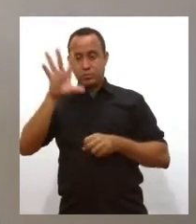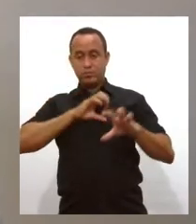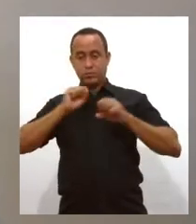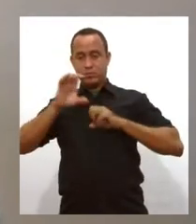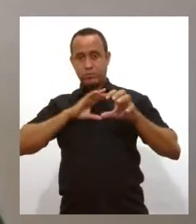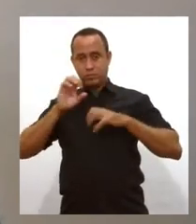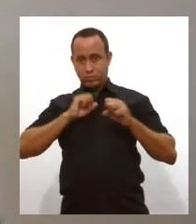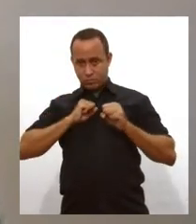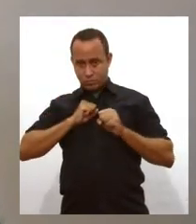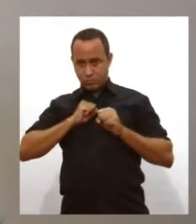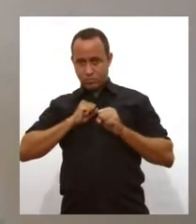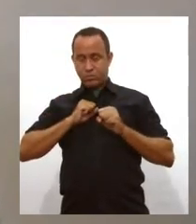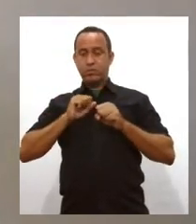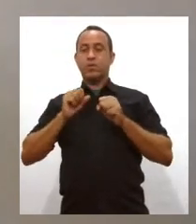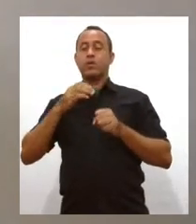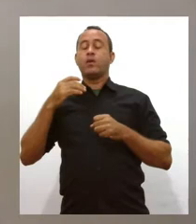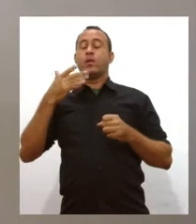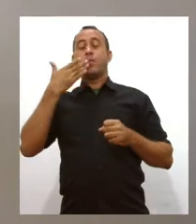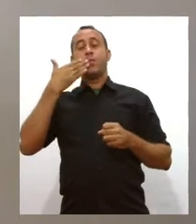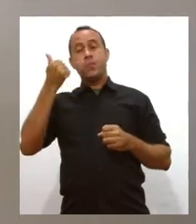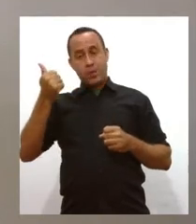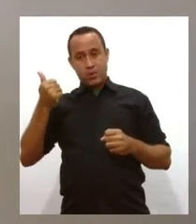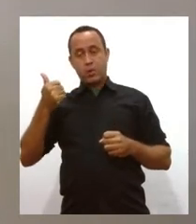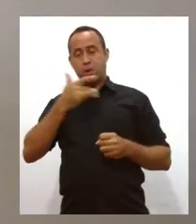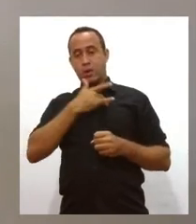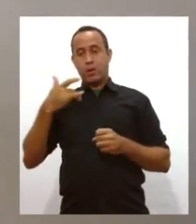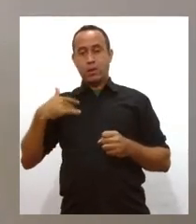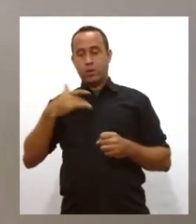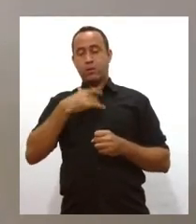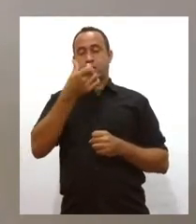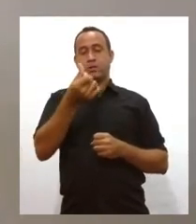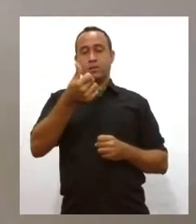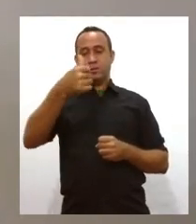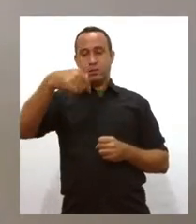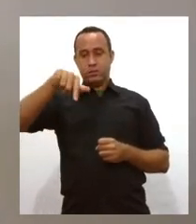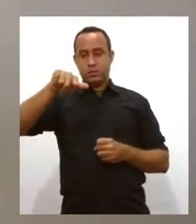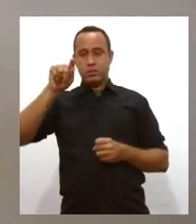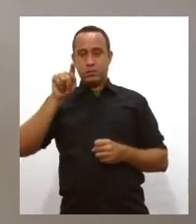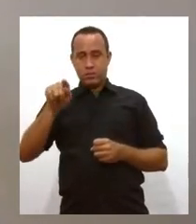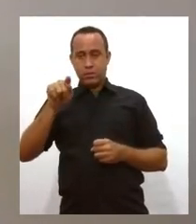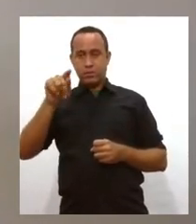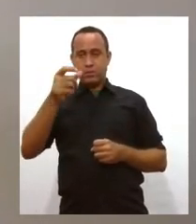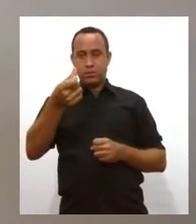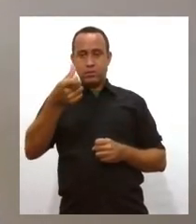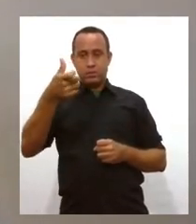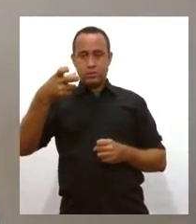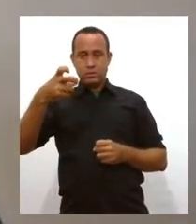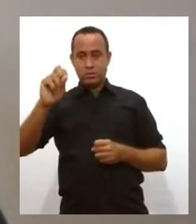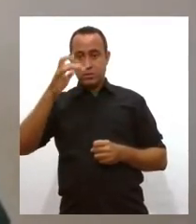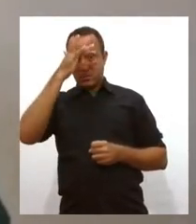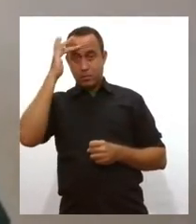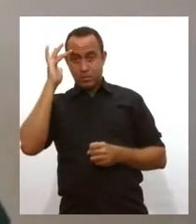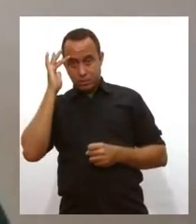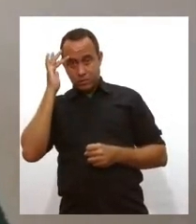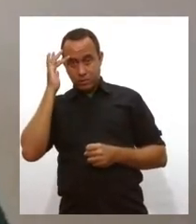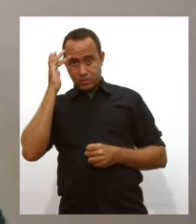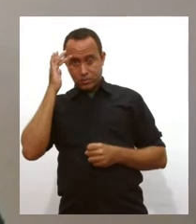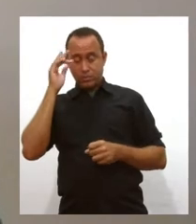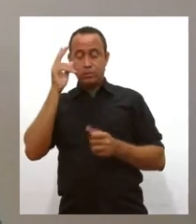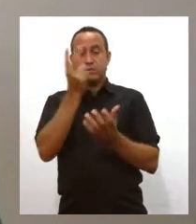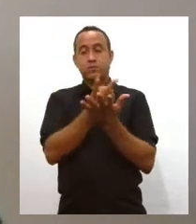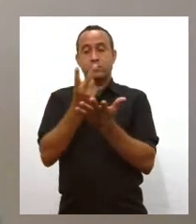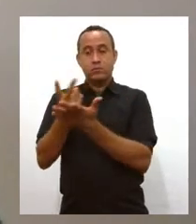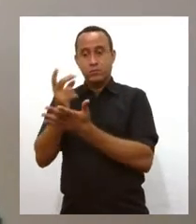curadas aqui no Estado, nós temos 67.658 pessoas. Internados são